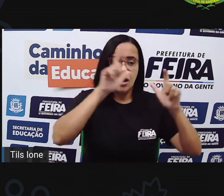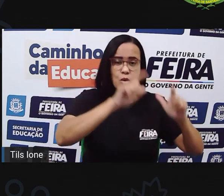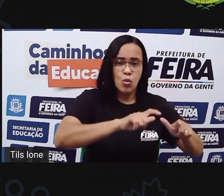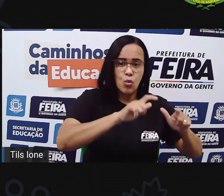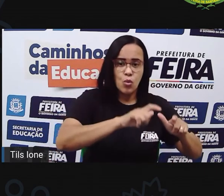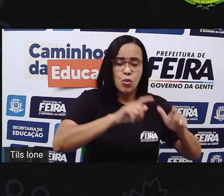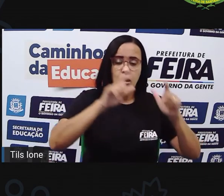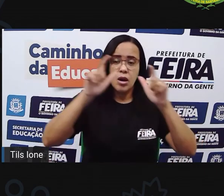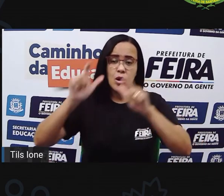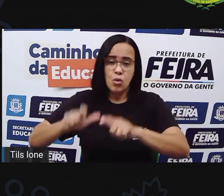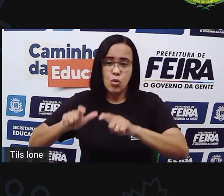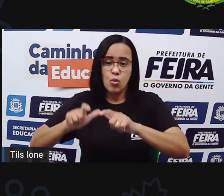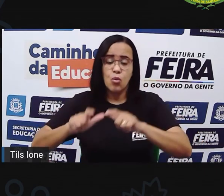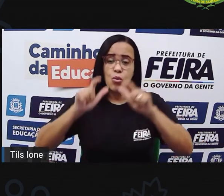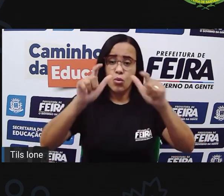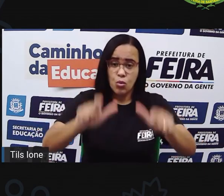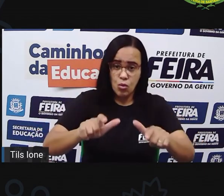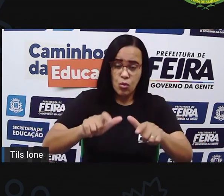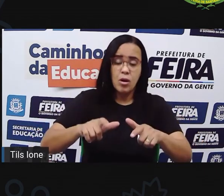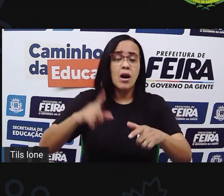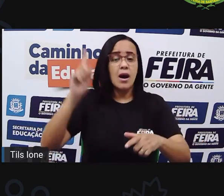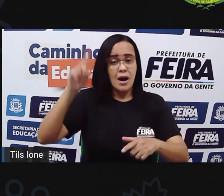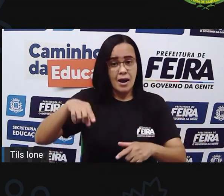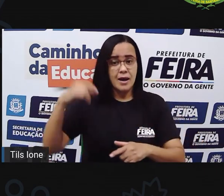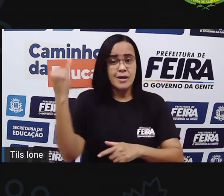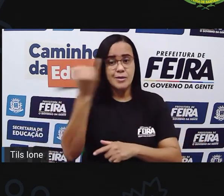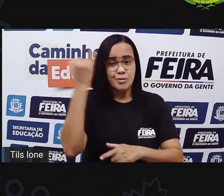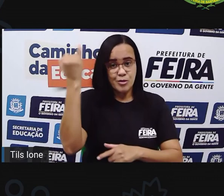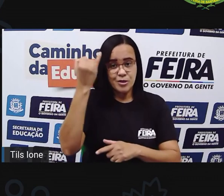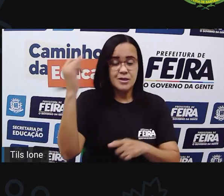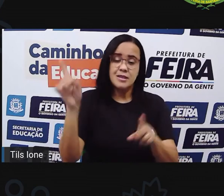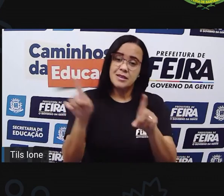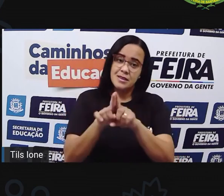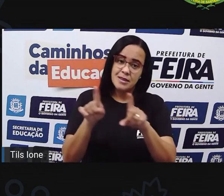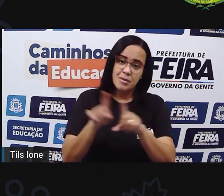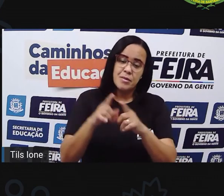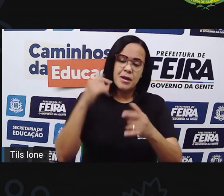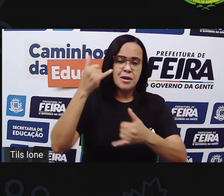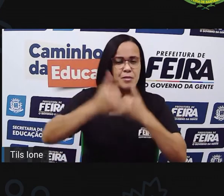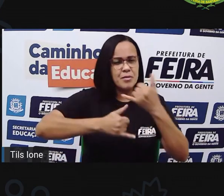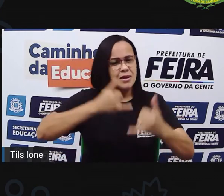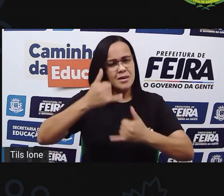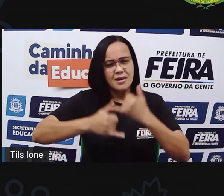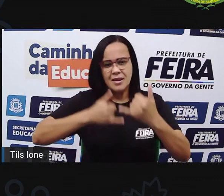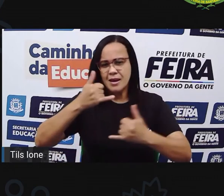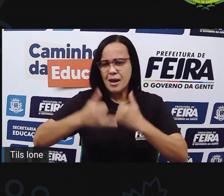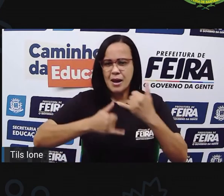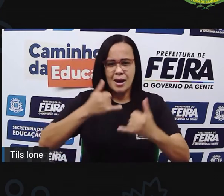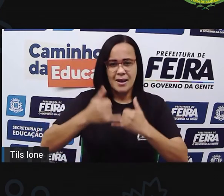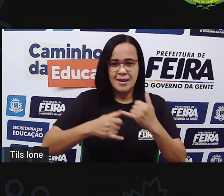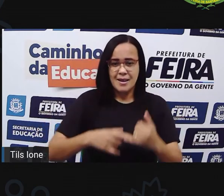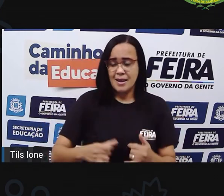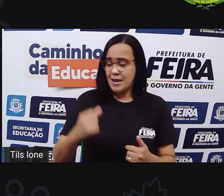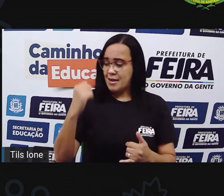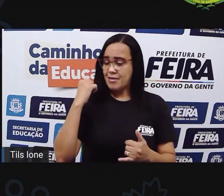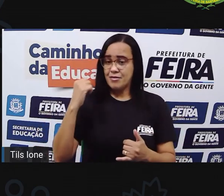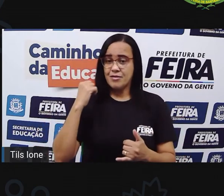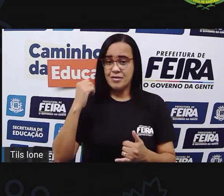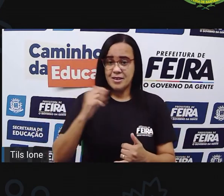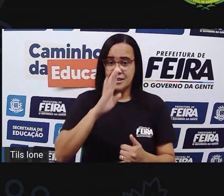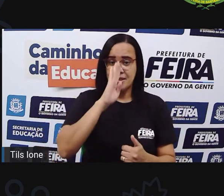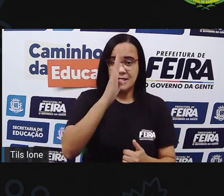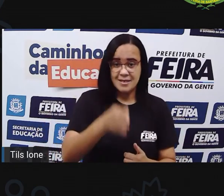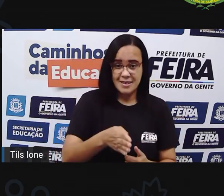algumas brincadeiras pra vocês brincarem aí na casa de vocês, né? Vocês podem colocar. Pega o da frente, pega o de trás, né? E ir